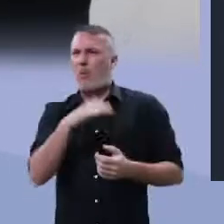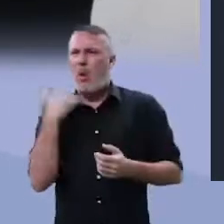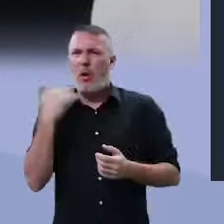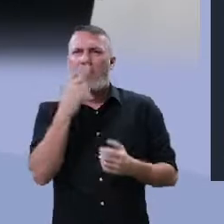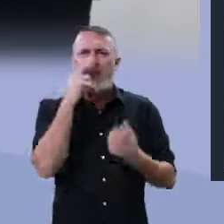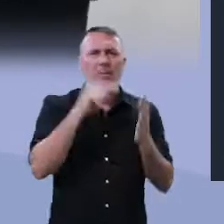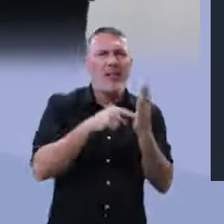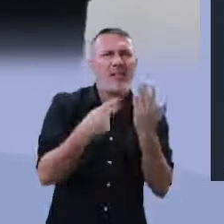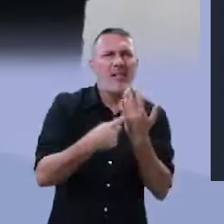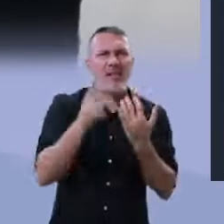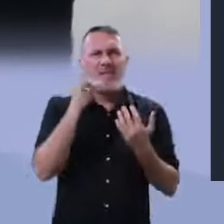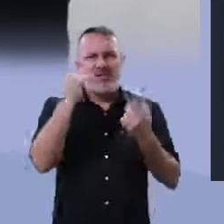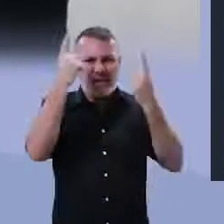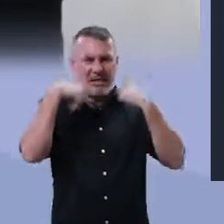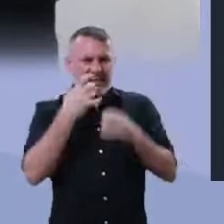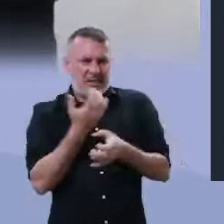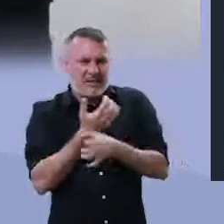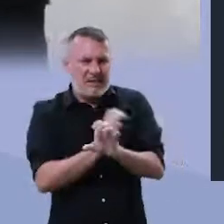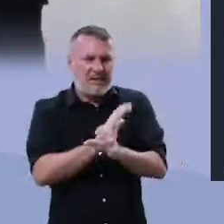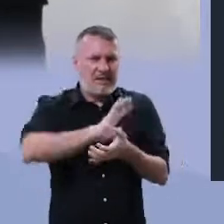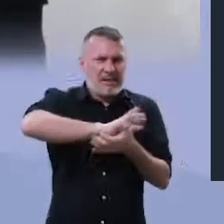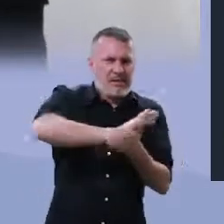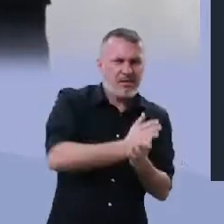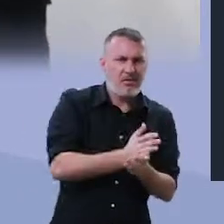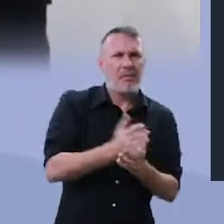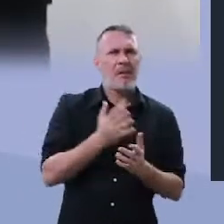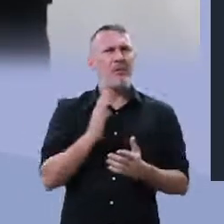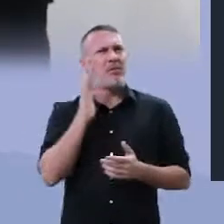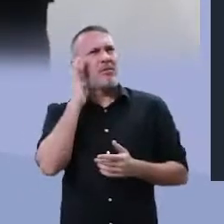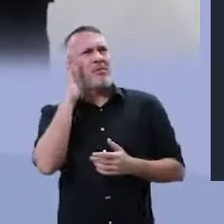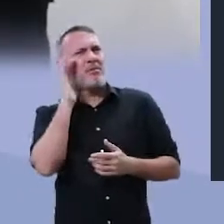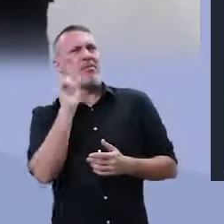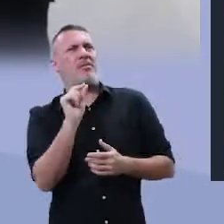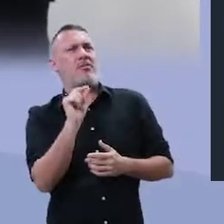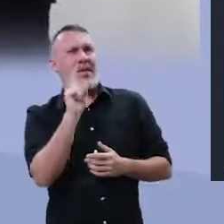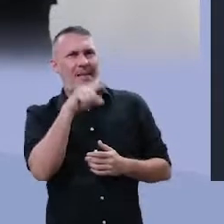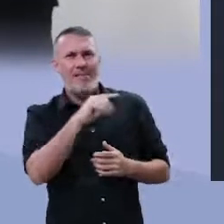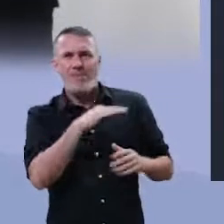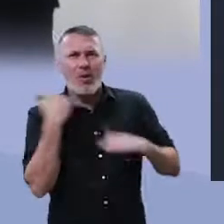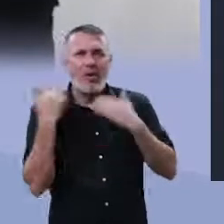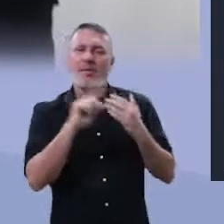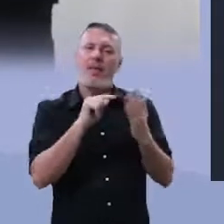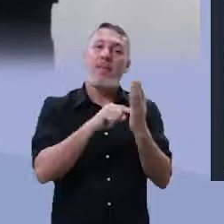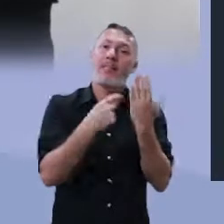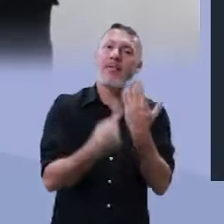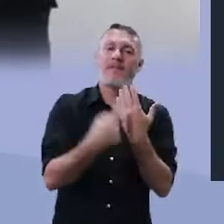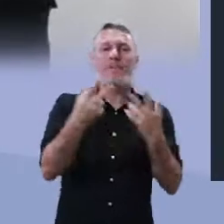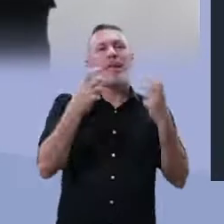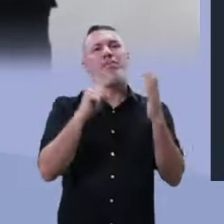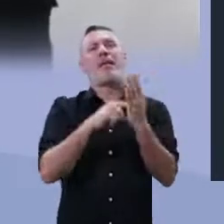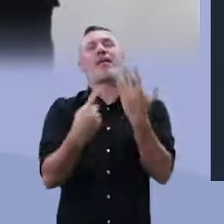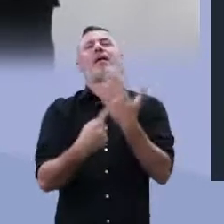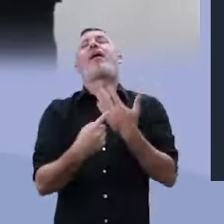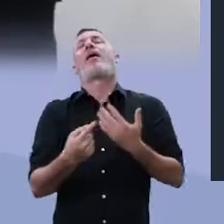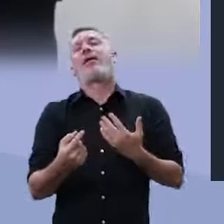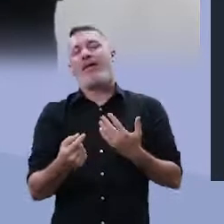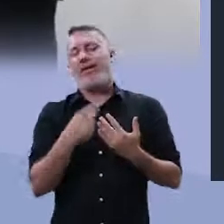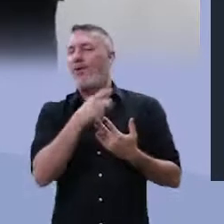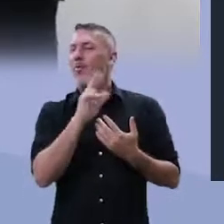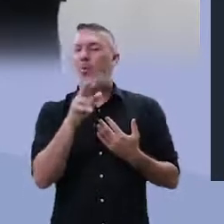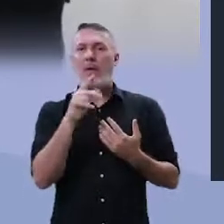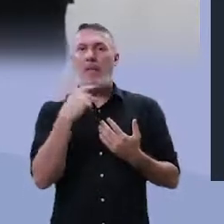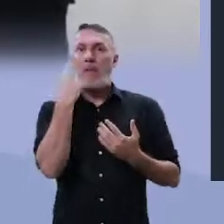dentes da morte vão acabar comigo, vão me destruir. Que figura é essa? A figura? A metáfora. A